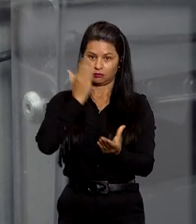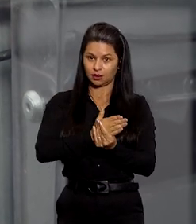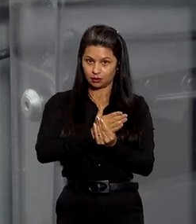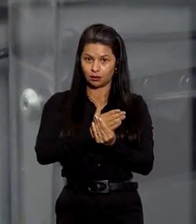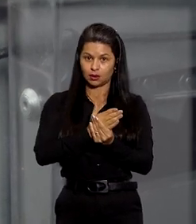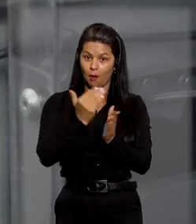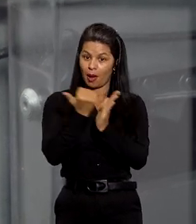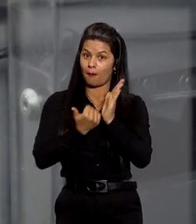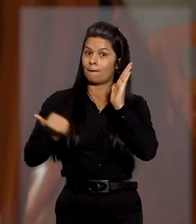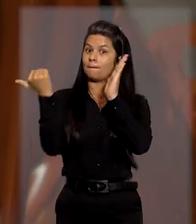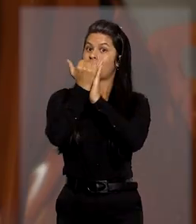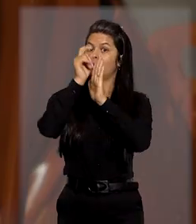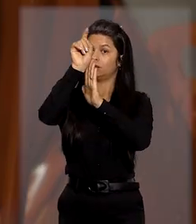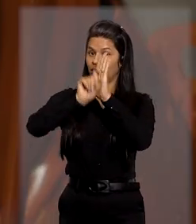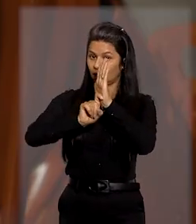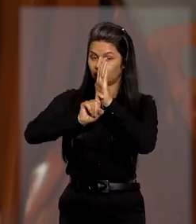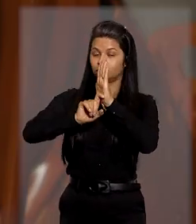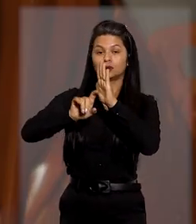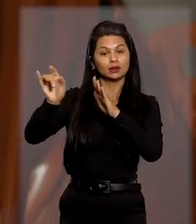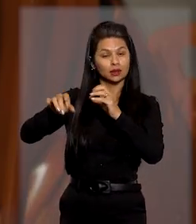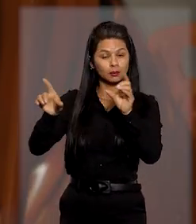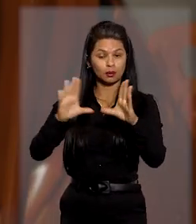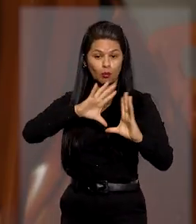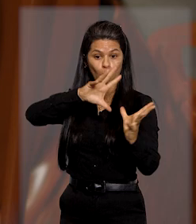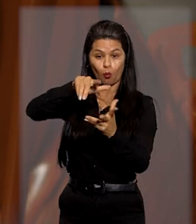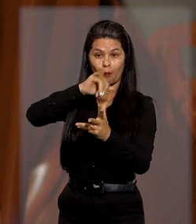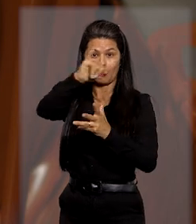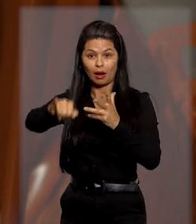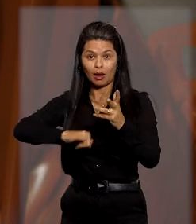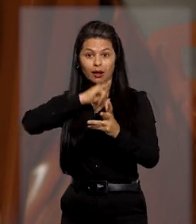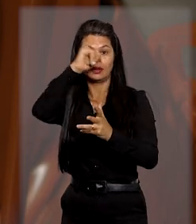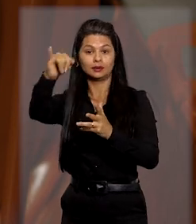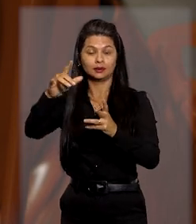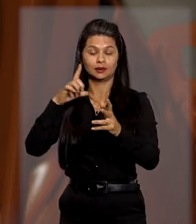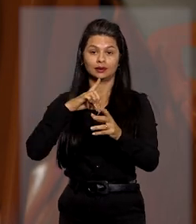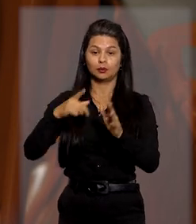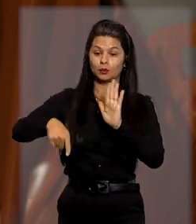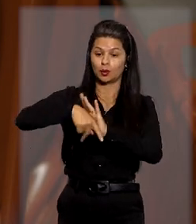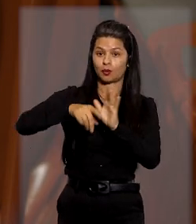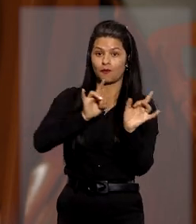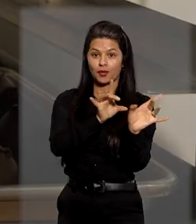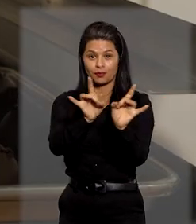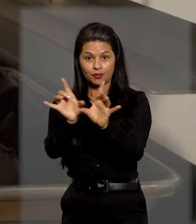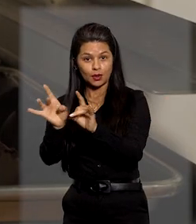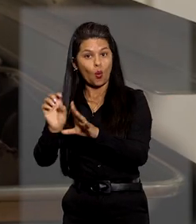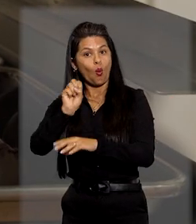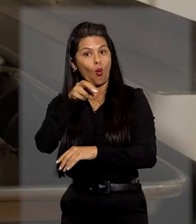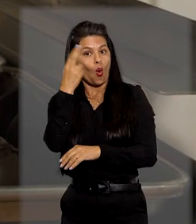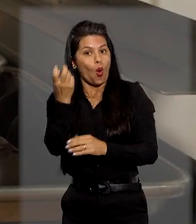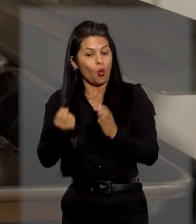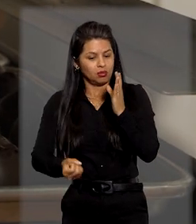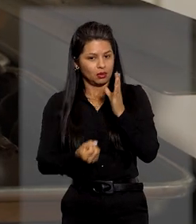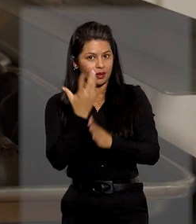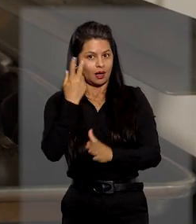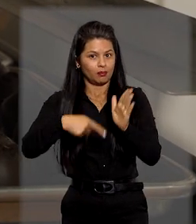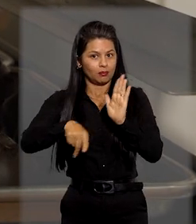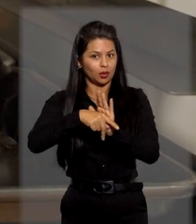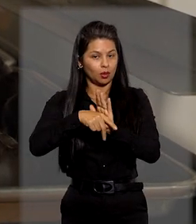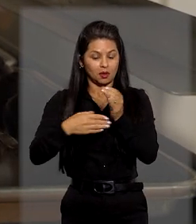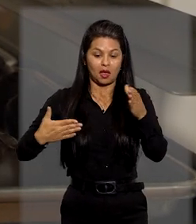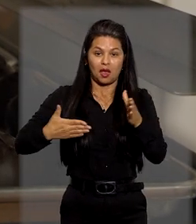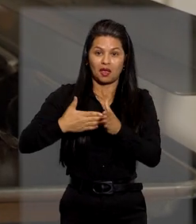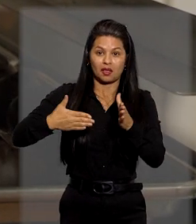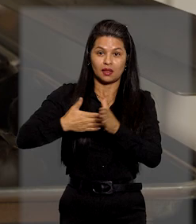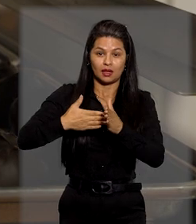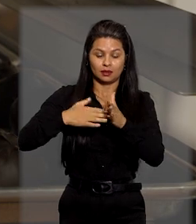ação para elevar tributos de importação, dificultar o livre comércio internacional do produto ou criar barreiras que prejudiquem a